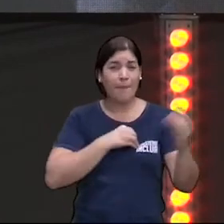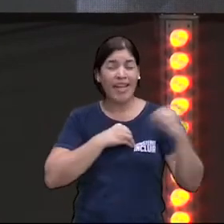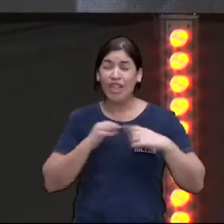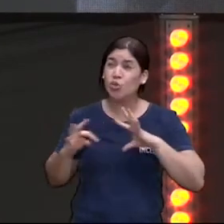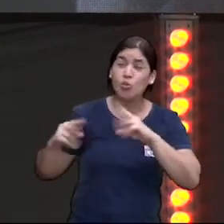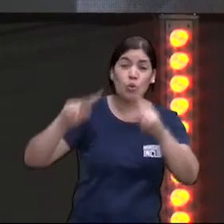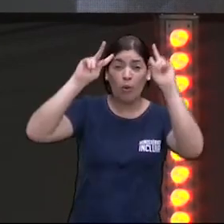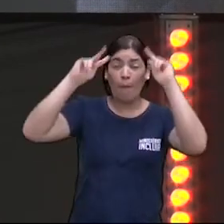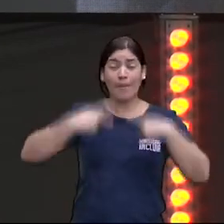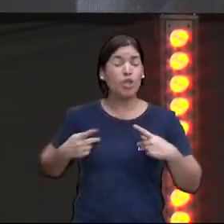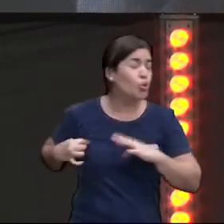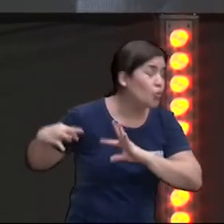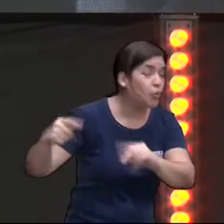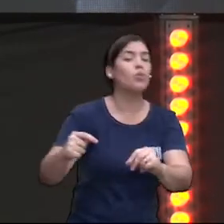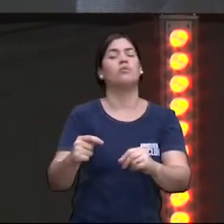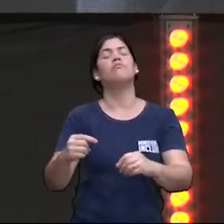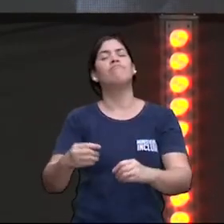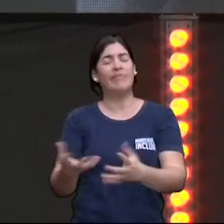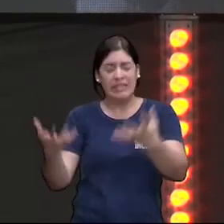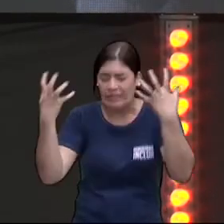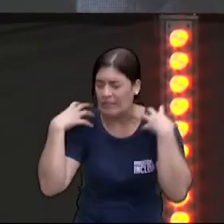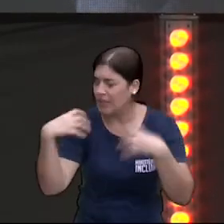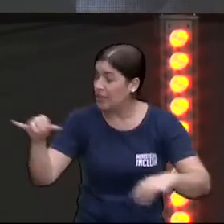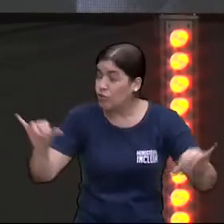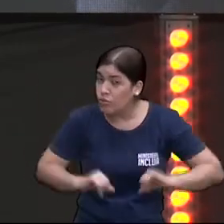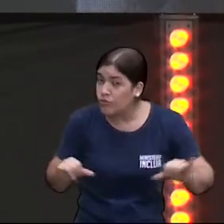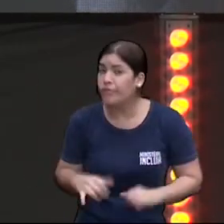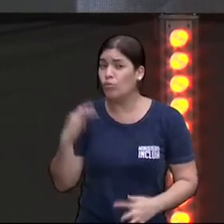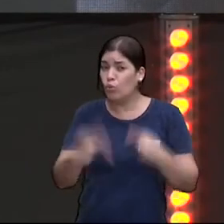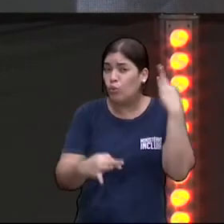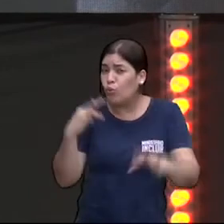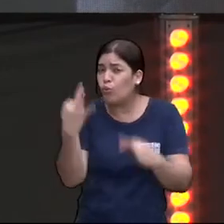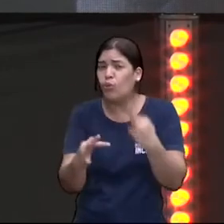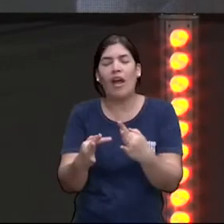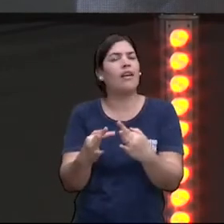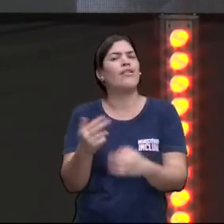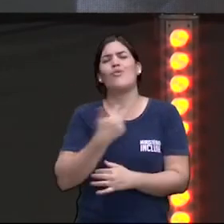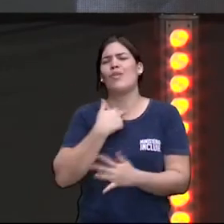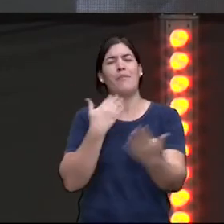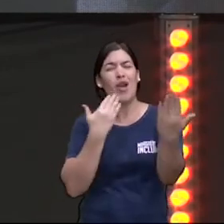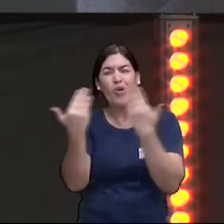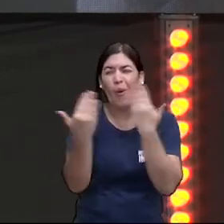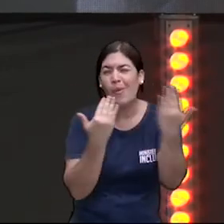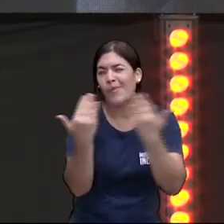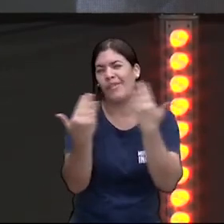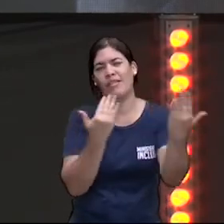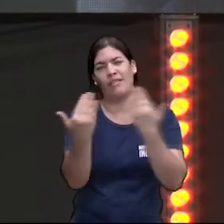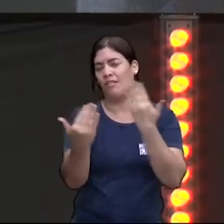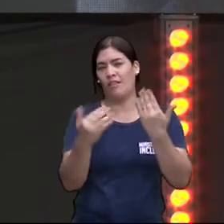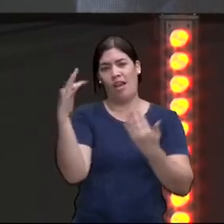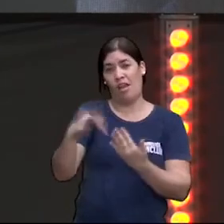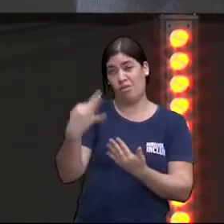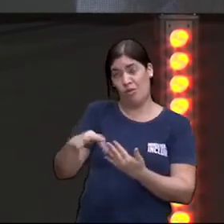humanidade a intensa dor sofrida por Jesus nem se compara a dor espiritual